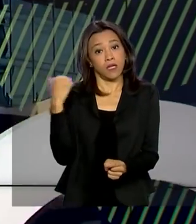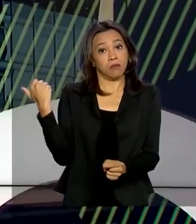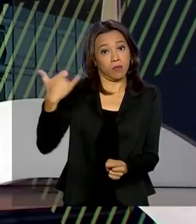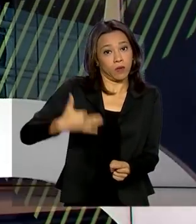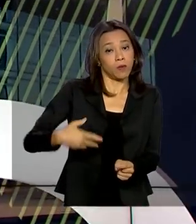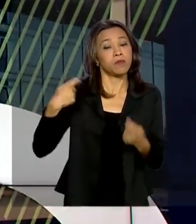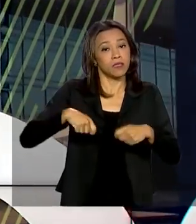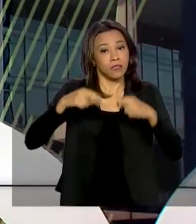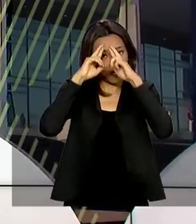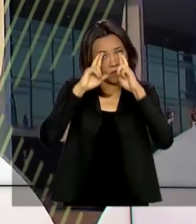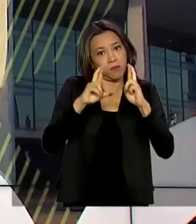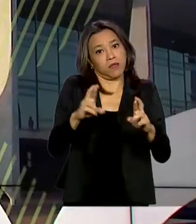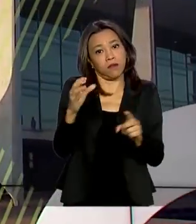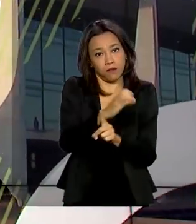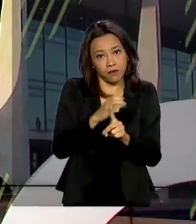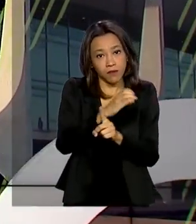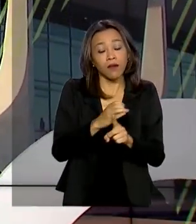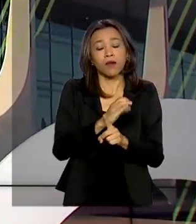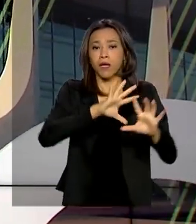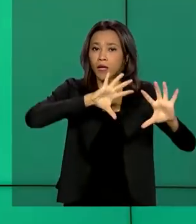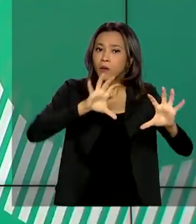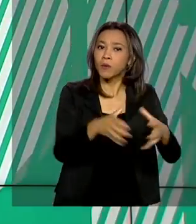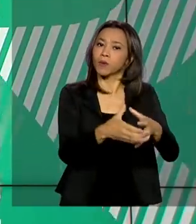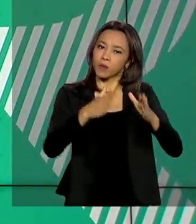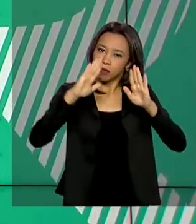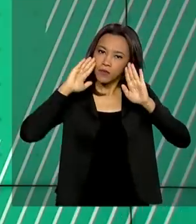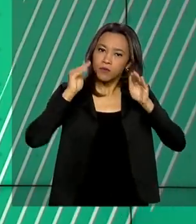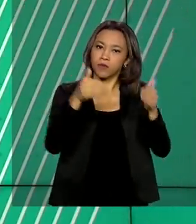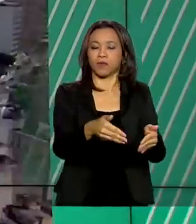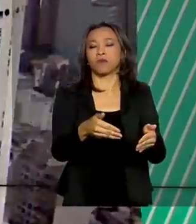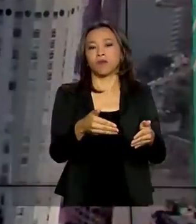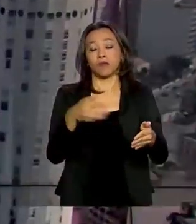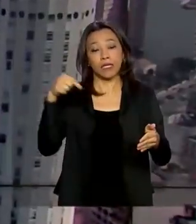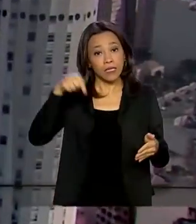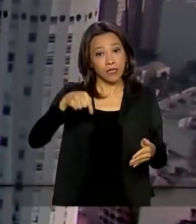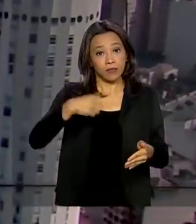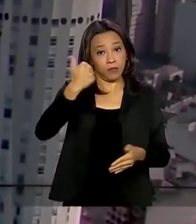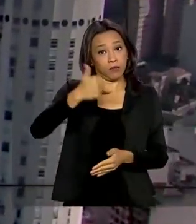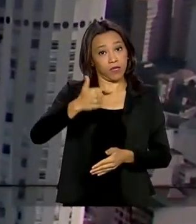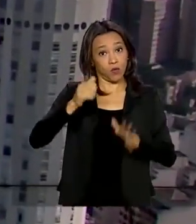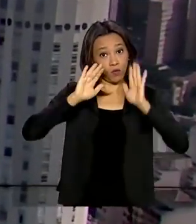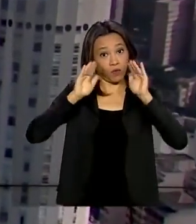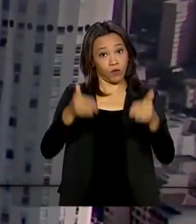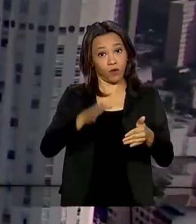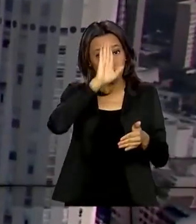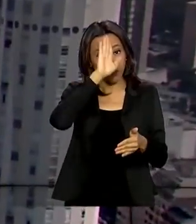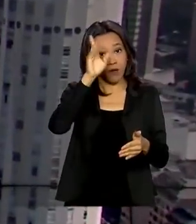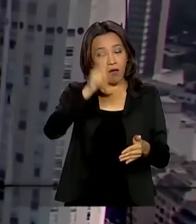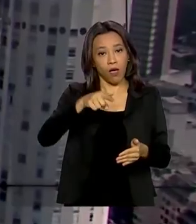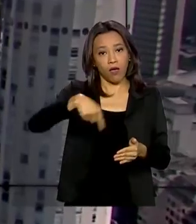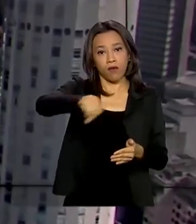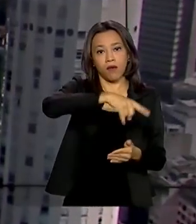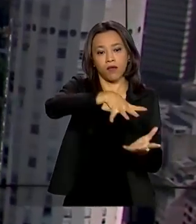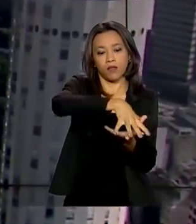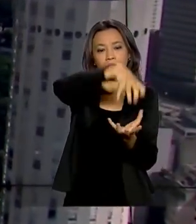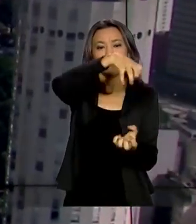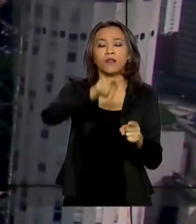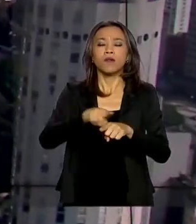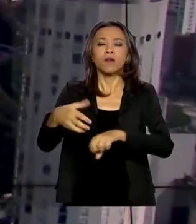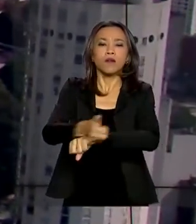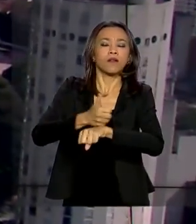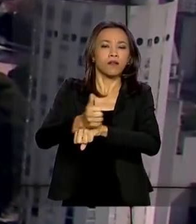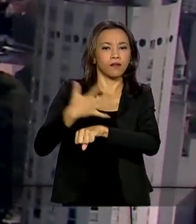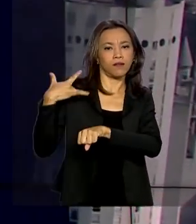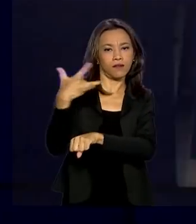respeitar as datas de vacinação para grupos prioritários. Neste primeiro momento, apenas idosos e profissionais de saúde